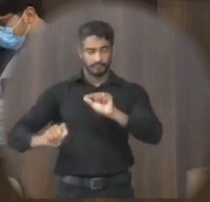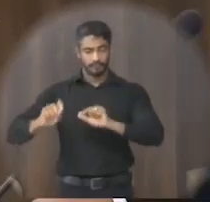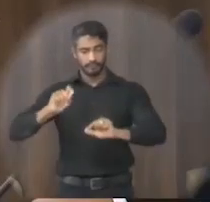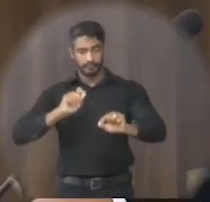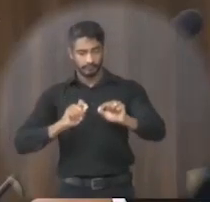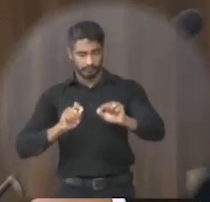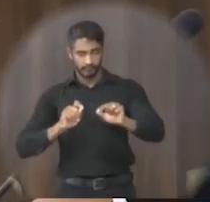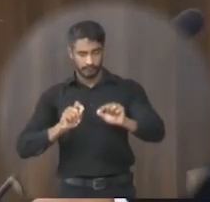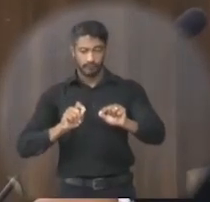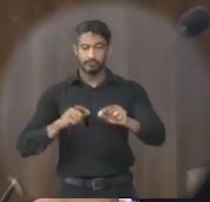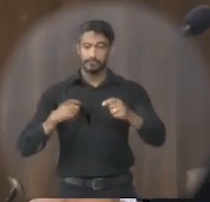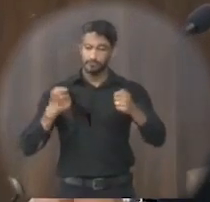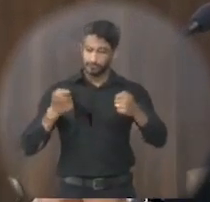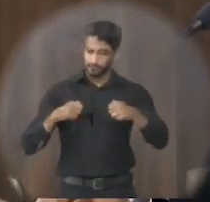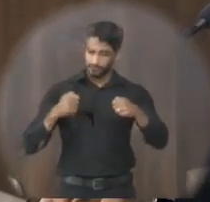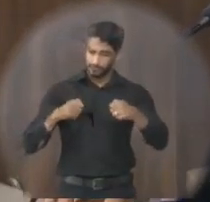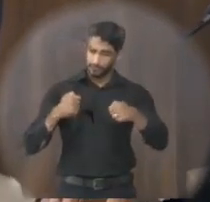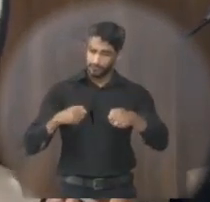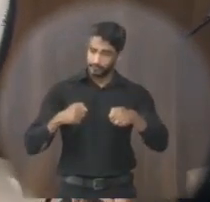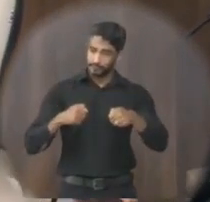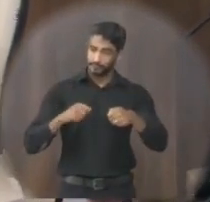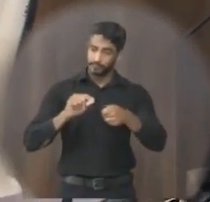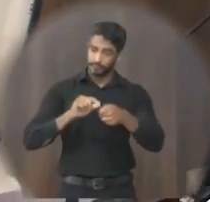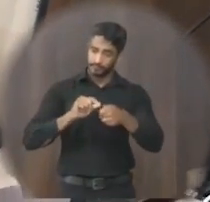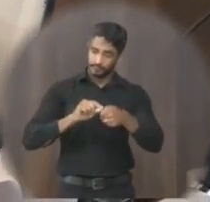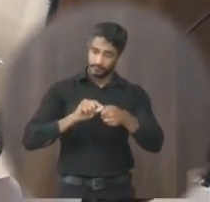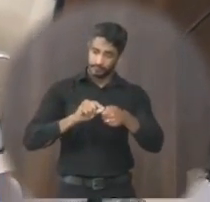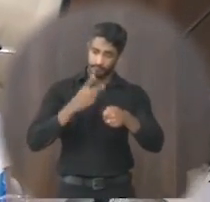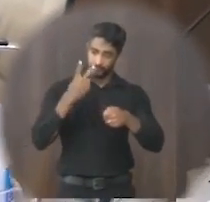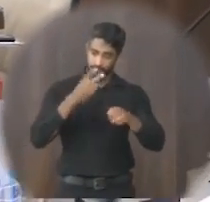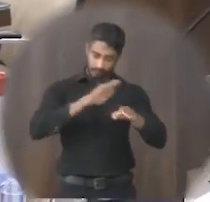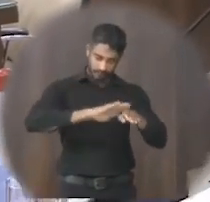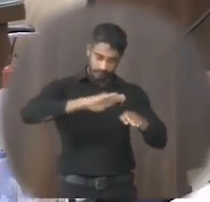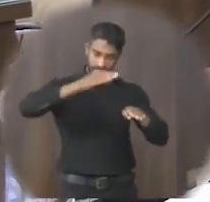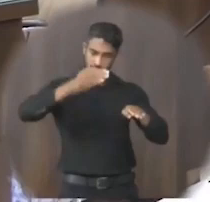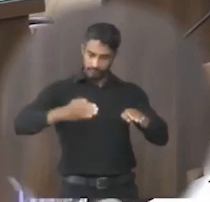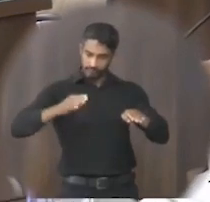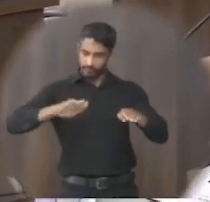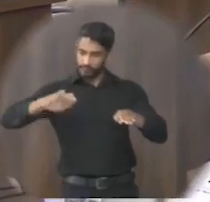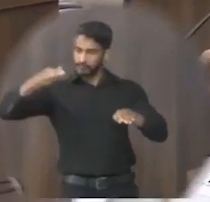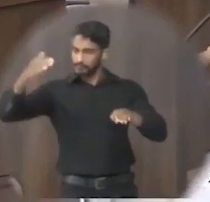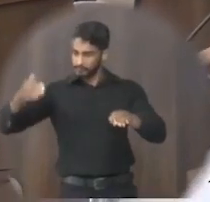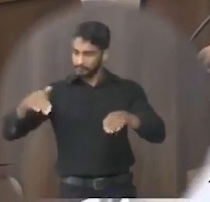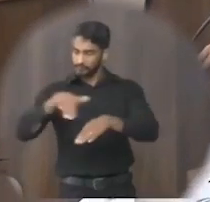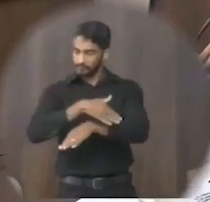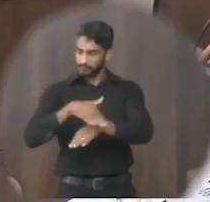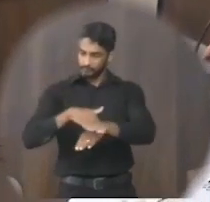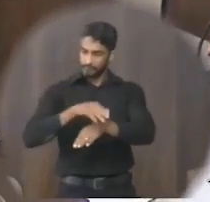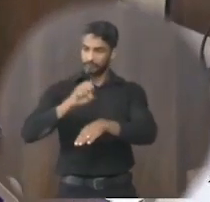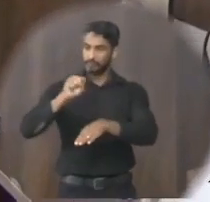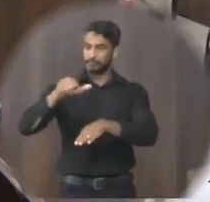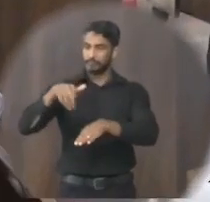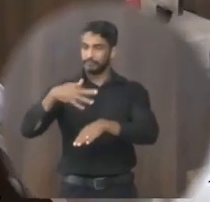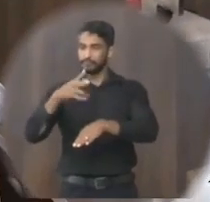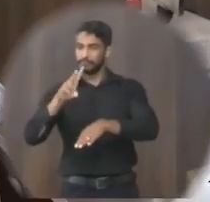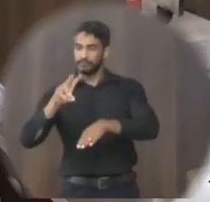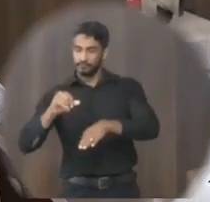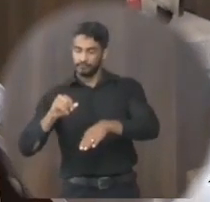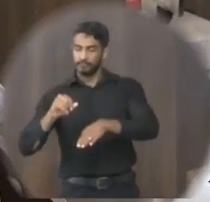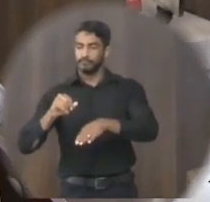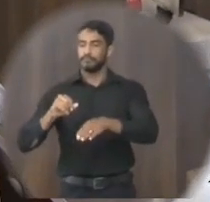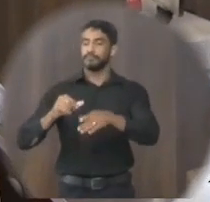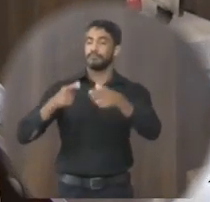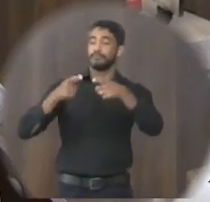indica a premente necessidade de fazer dois quebra-molas na rua Salviana Caldas no bairro Boa Vista a